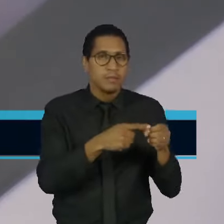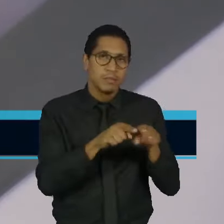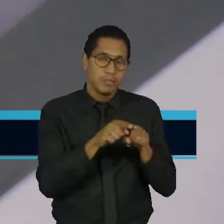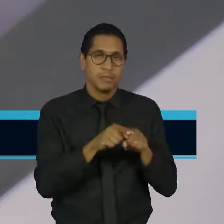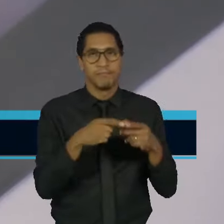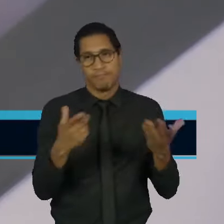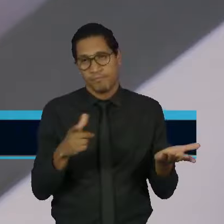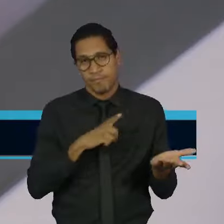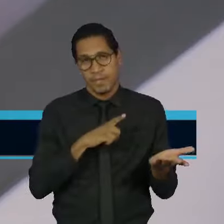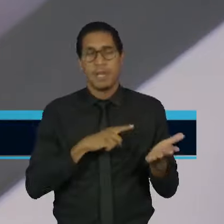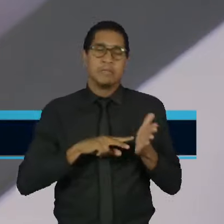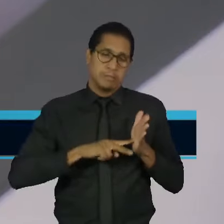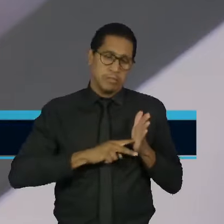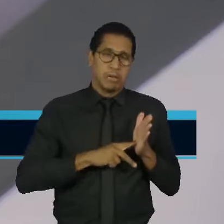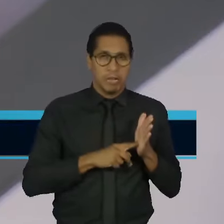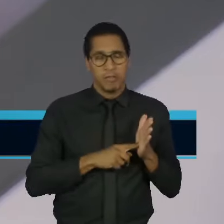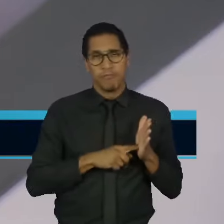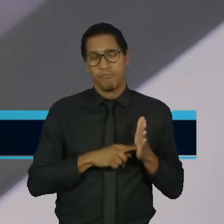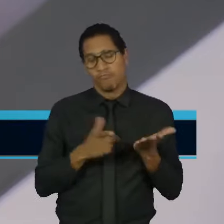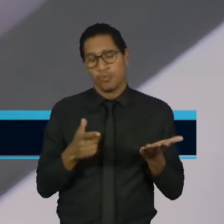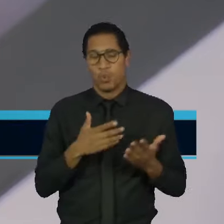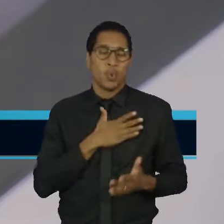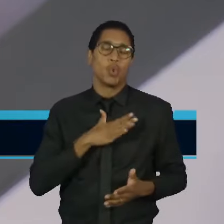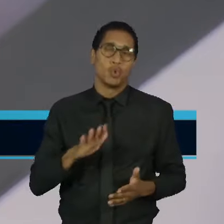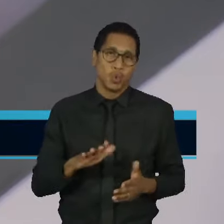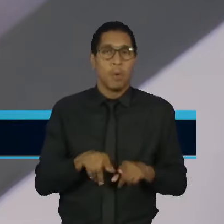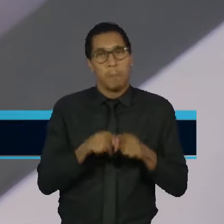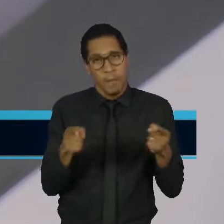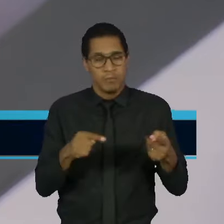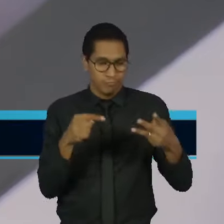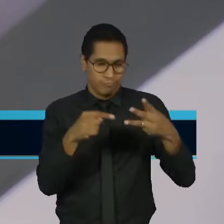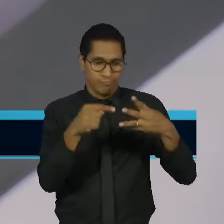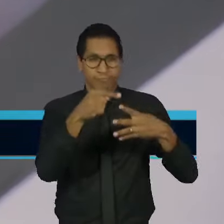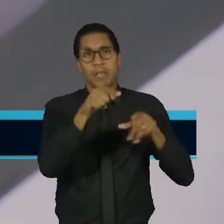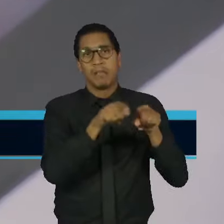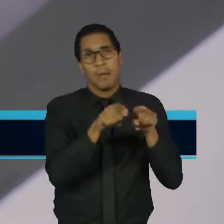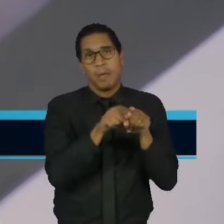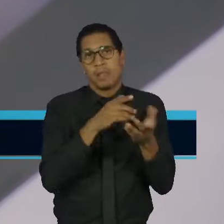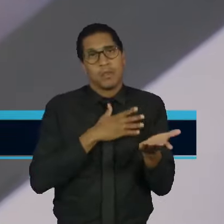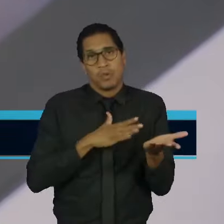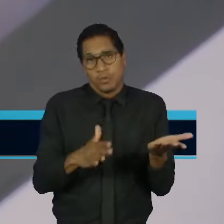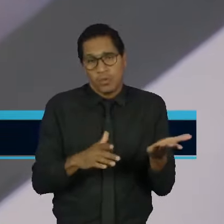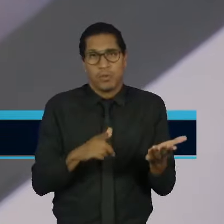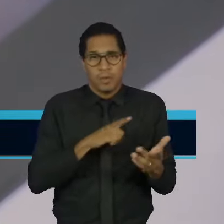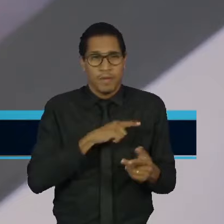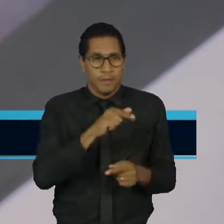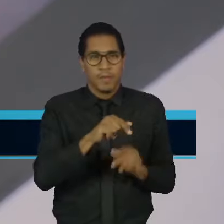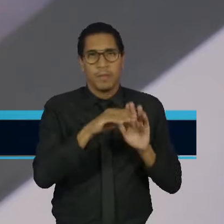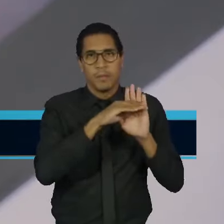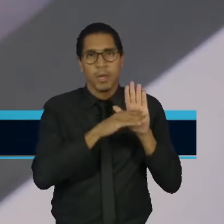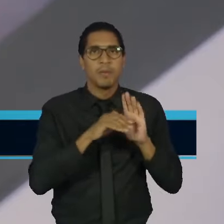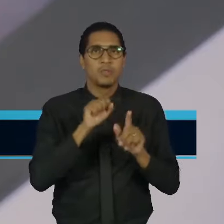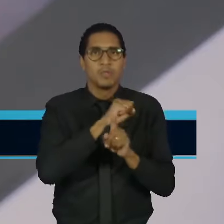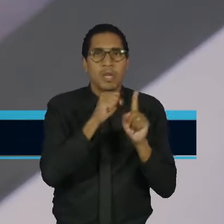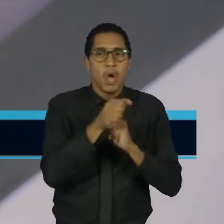Desagrada uma boa parcela da população, porque na Argentina esses programas sociais foram muito